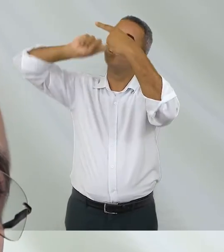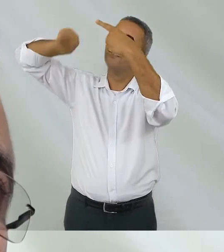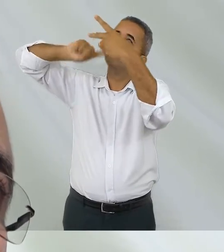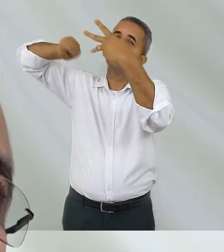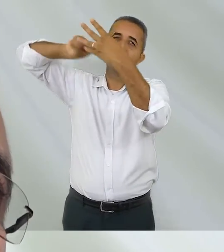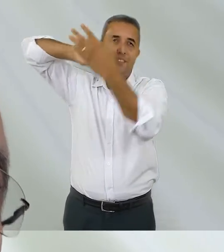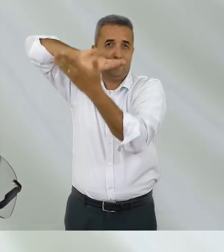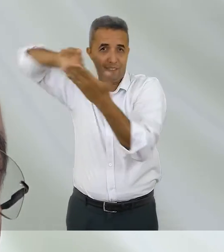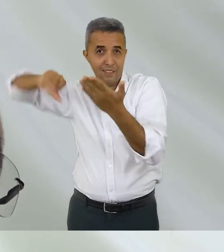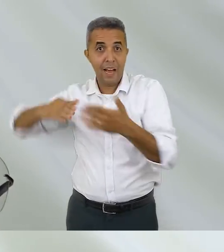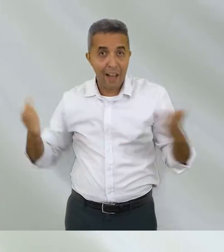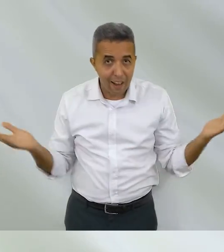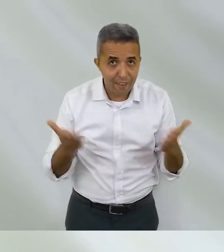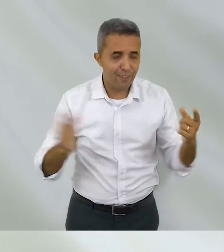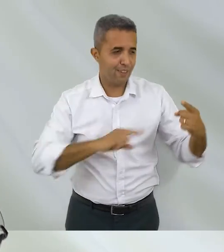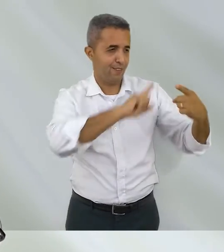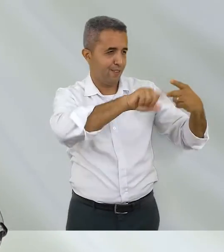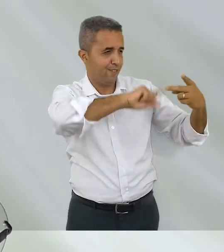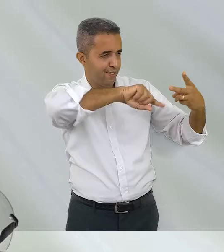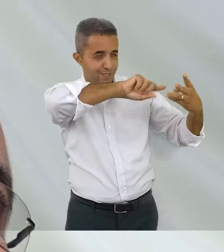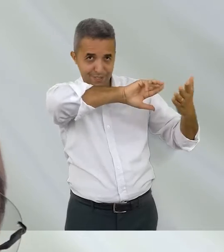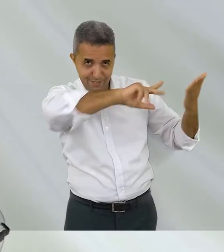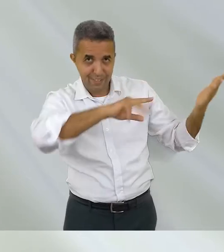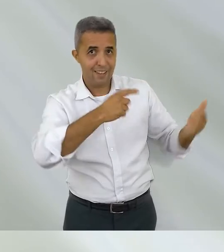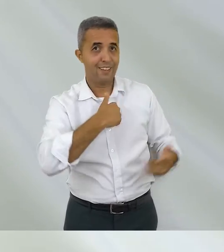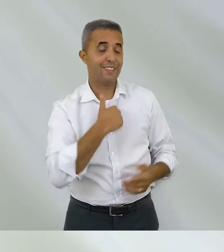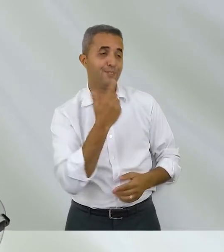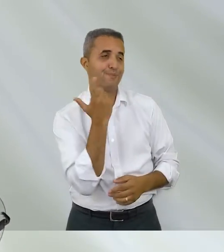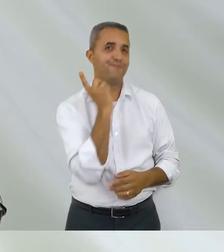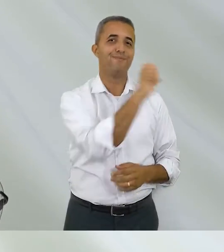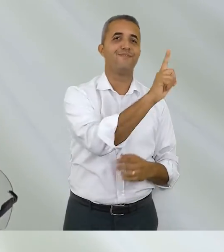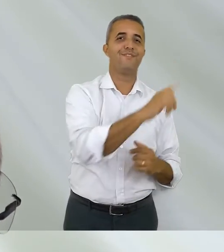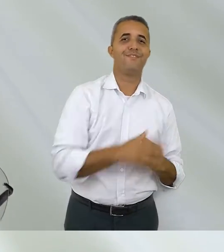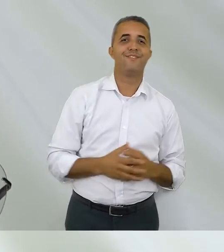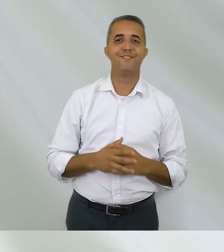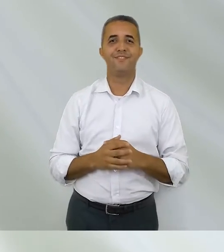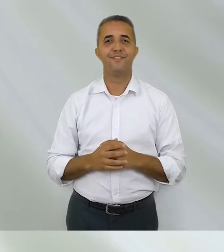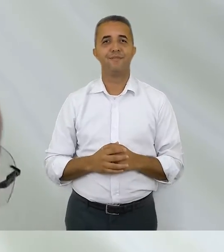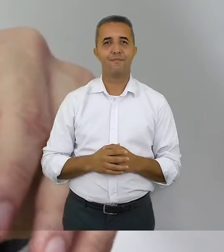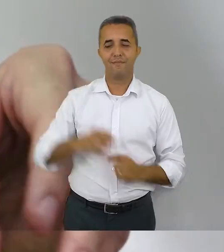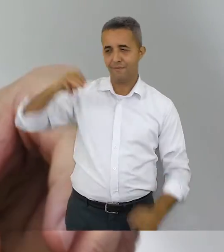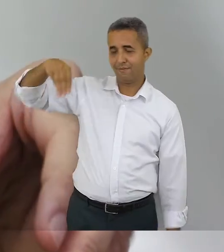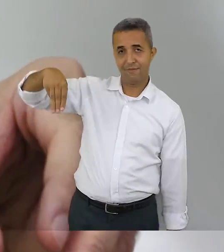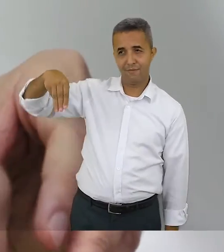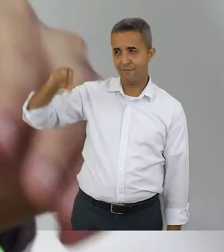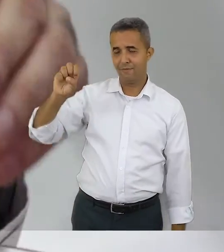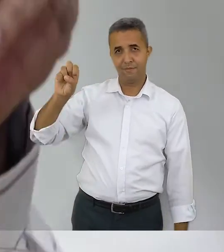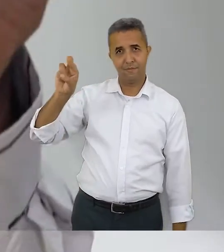o sentido da vida, eu penso que são os sonhos, são essas realizações que estão por vir.